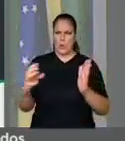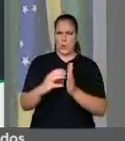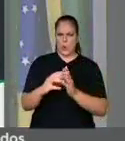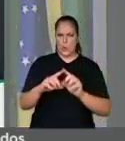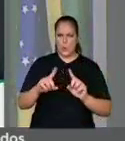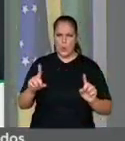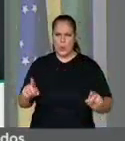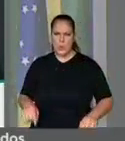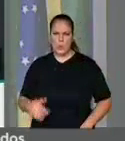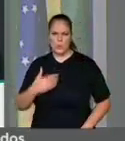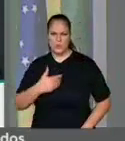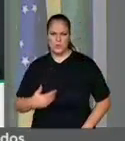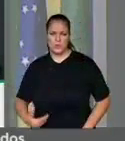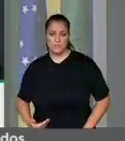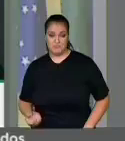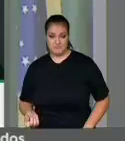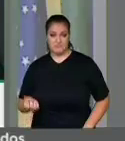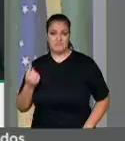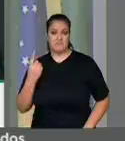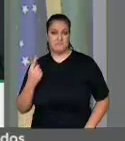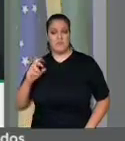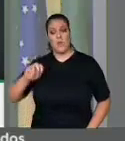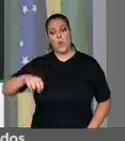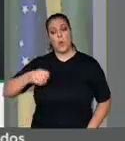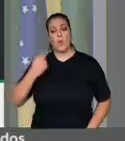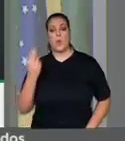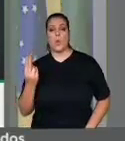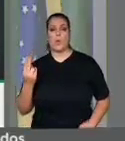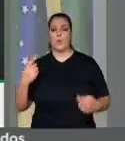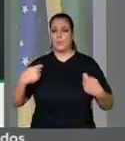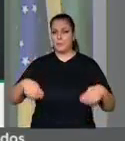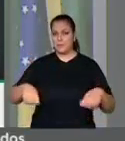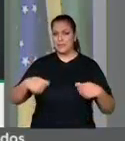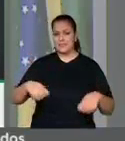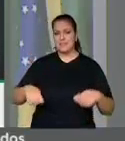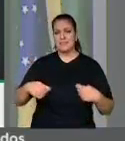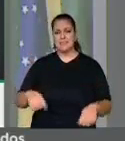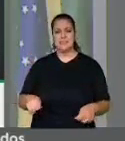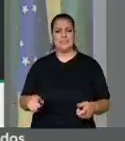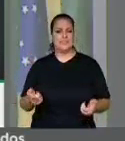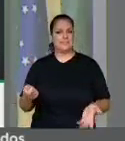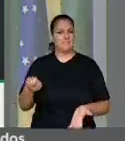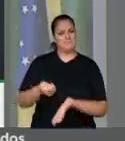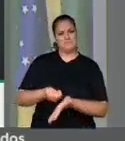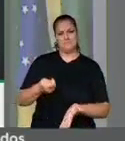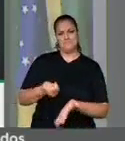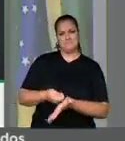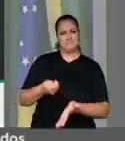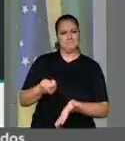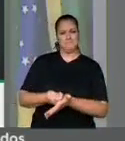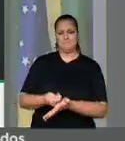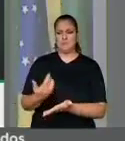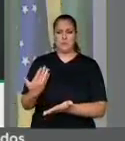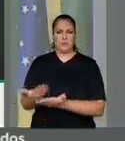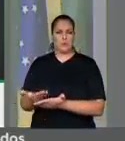todos esses jovens precisam, de certa forma, servir ao Estado através de um concurso público?